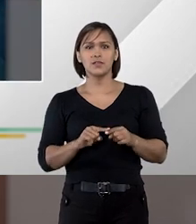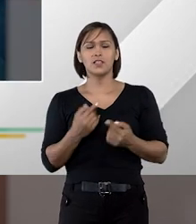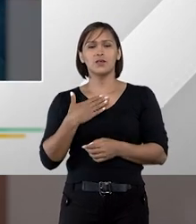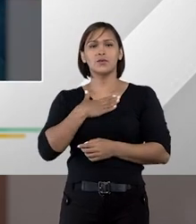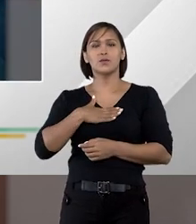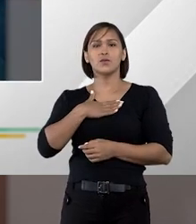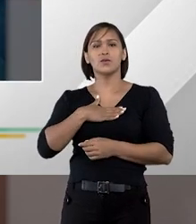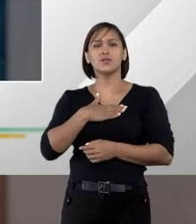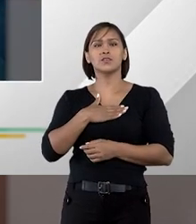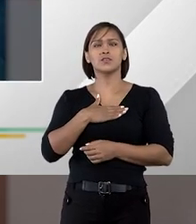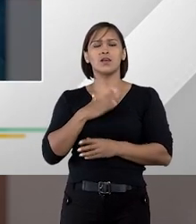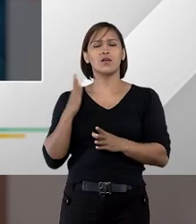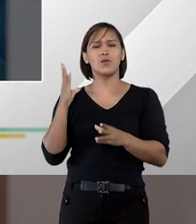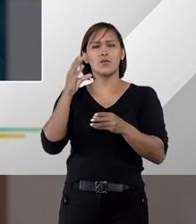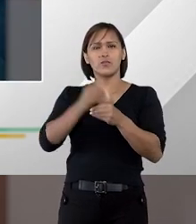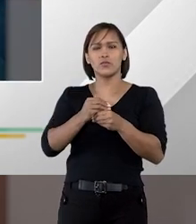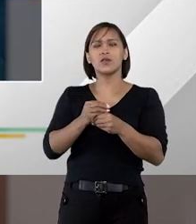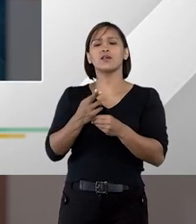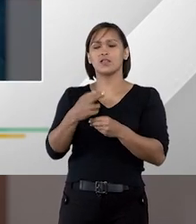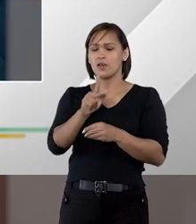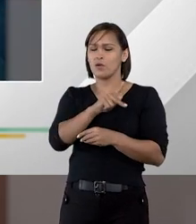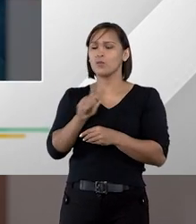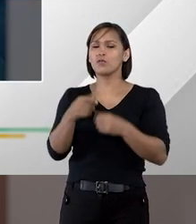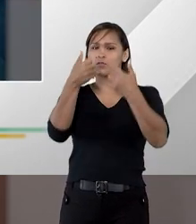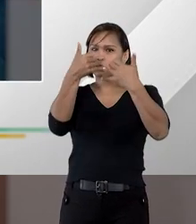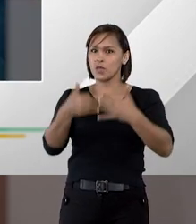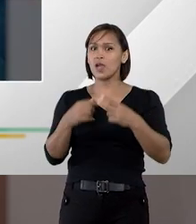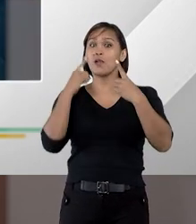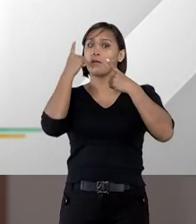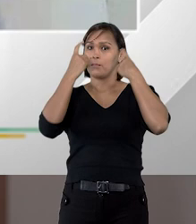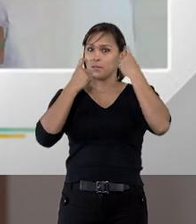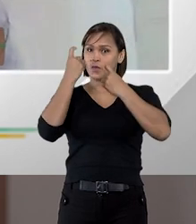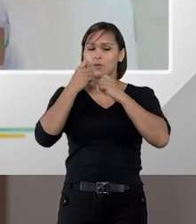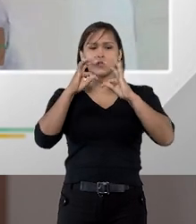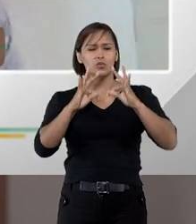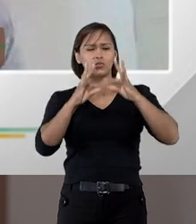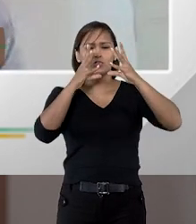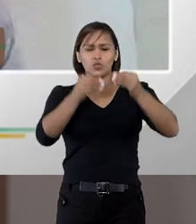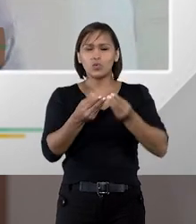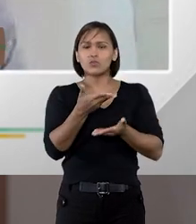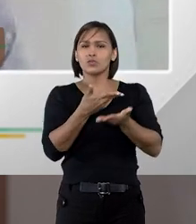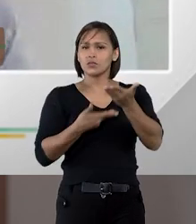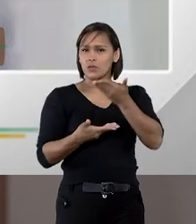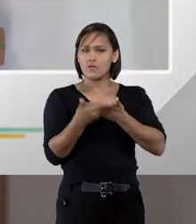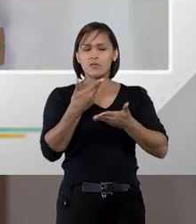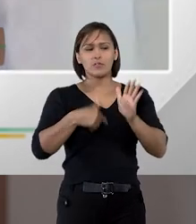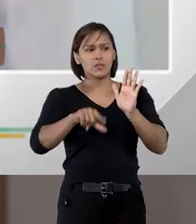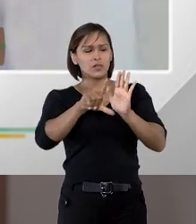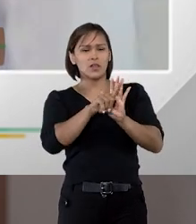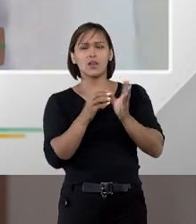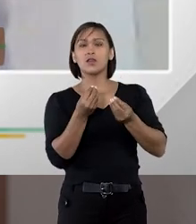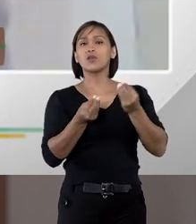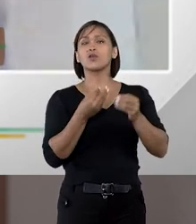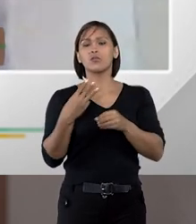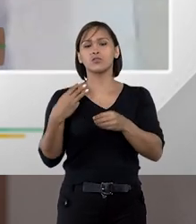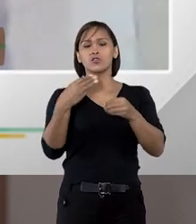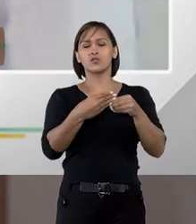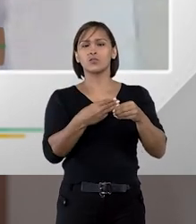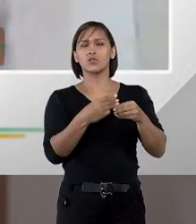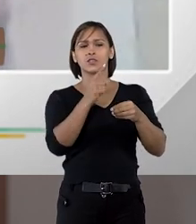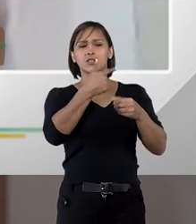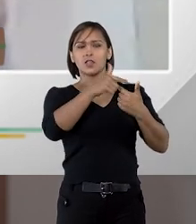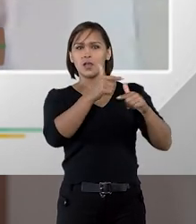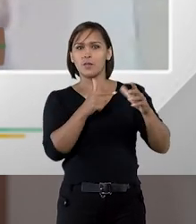Eu gostaria de reiterar o que o Rafael falou, essa é uma preocupação de todo mundo, como que os